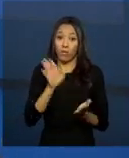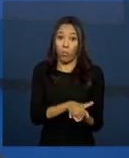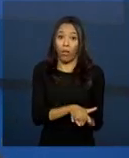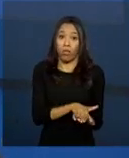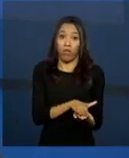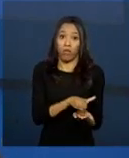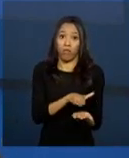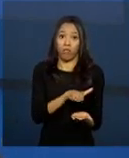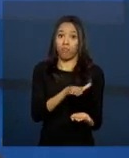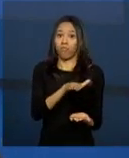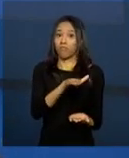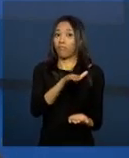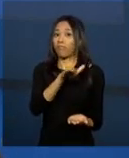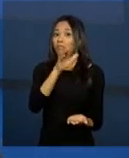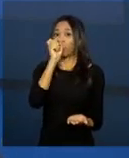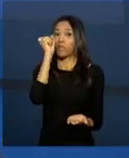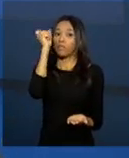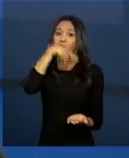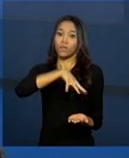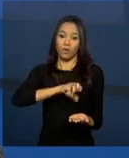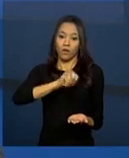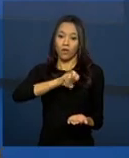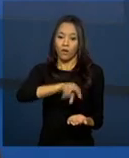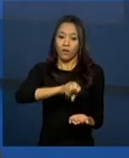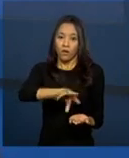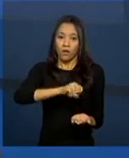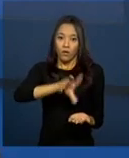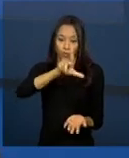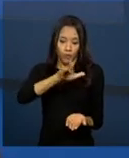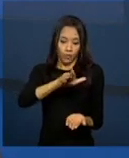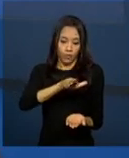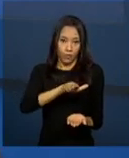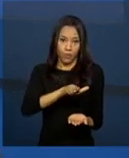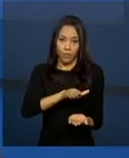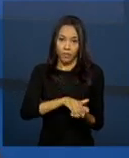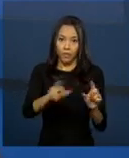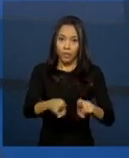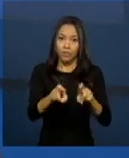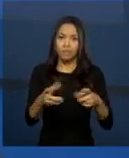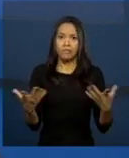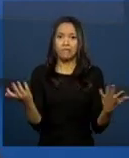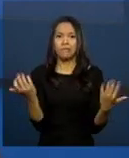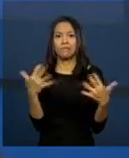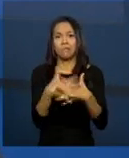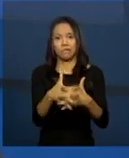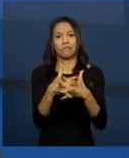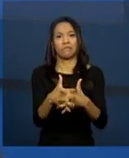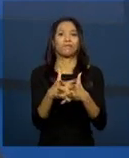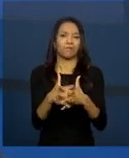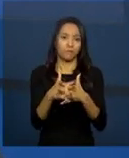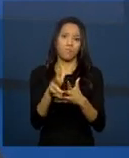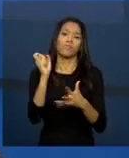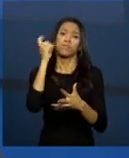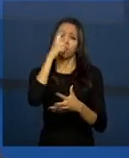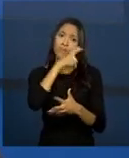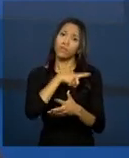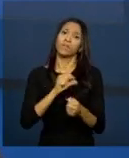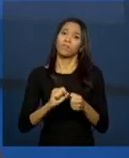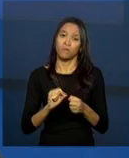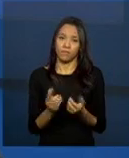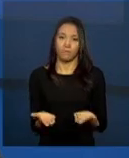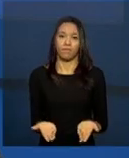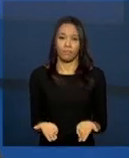porque agora a gente está falando de atendimento que ele é nominal. Então, se você deixa acumular, fica difícil de fazer esse